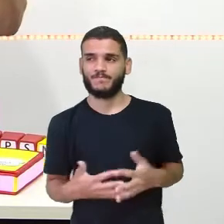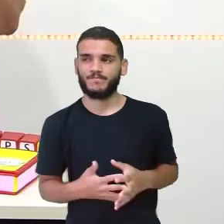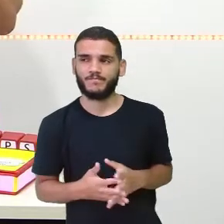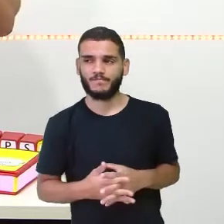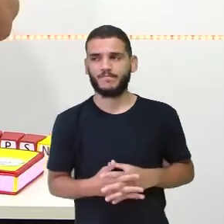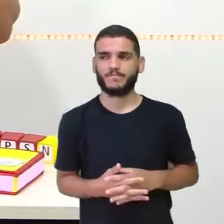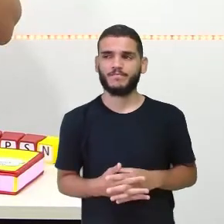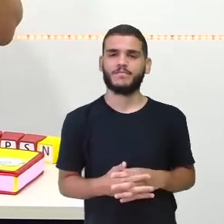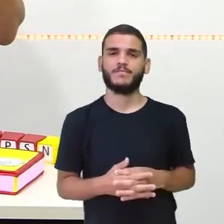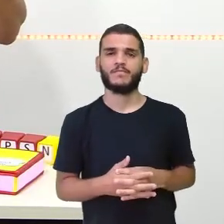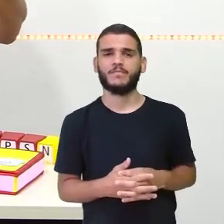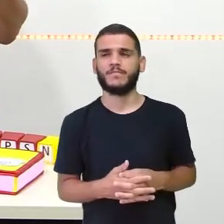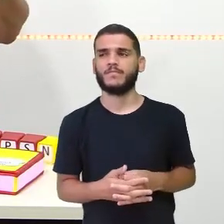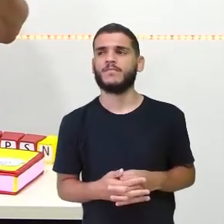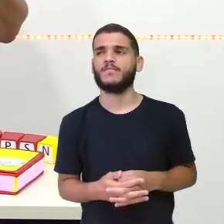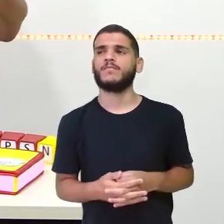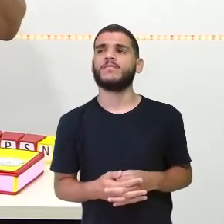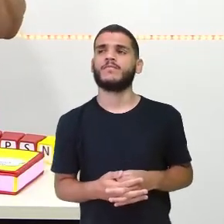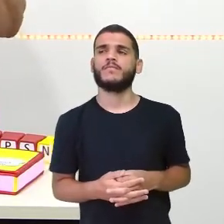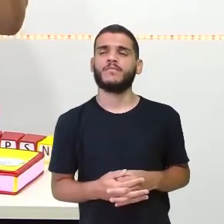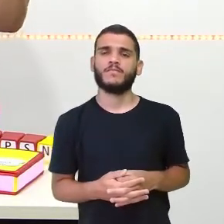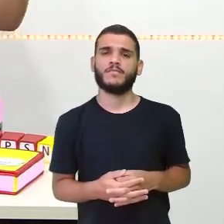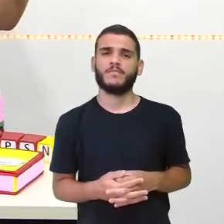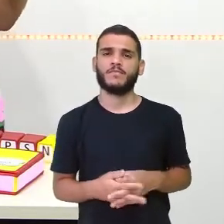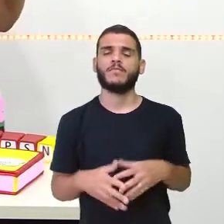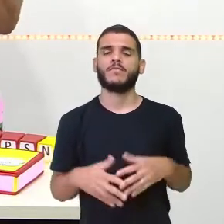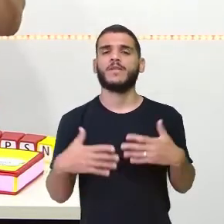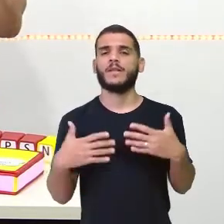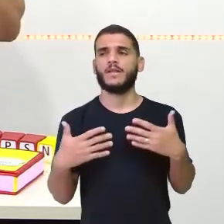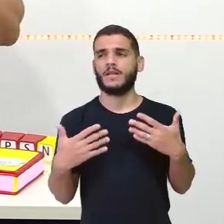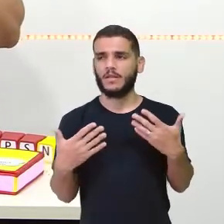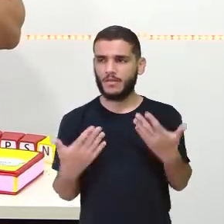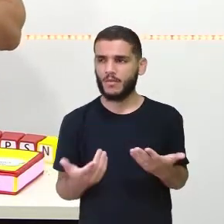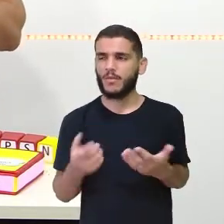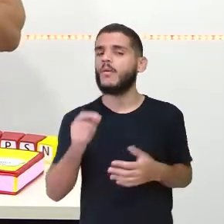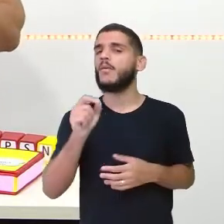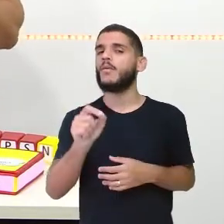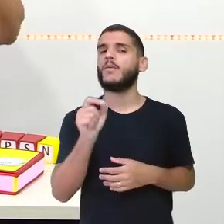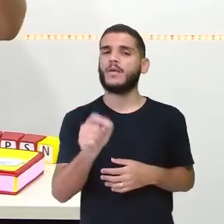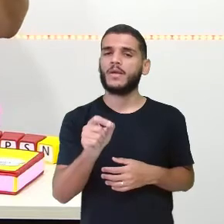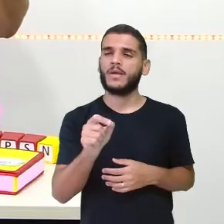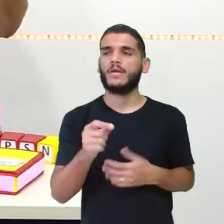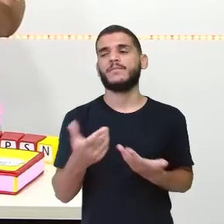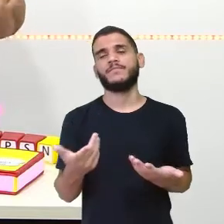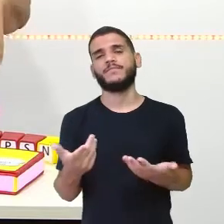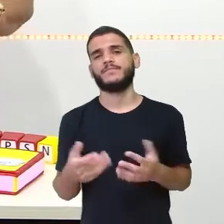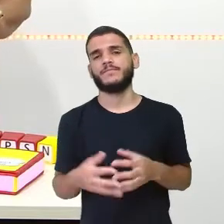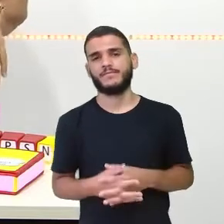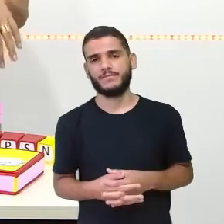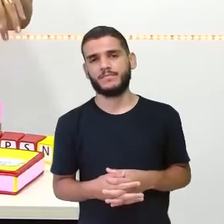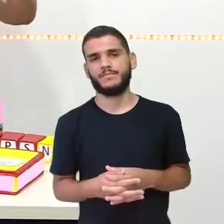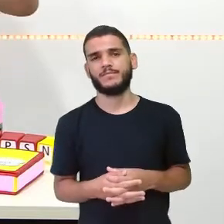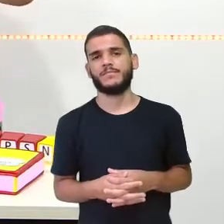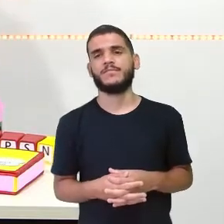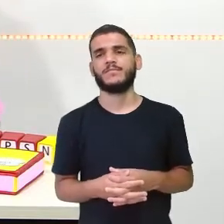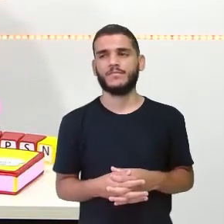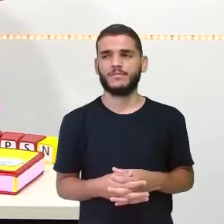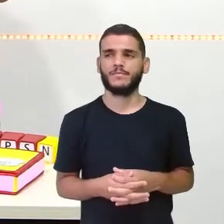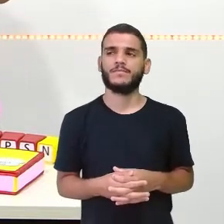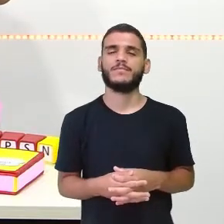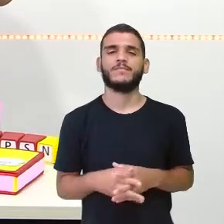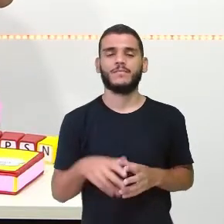Este conto entrou pela perna do pato, saiu pela perna do pinto. E quem quiser, que conte cinco.